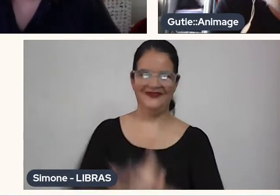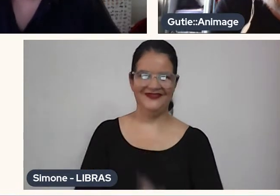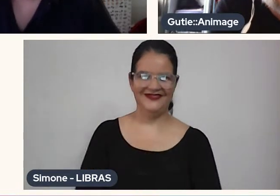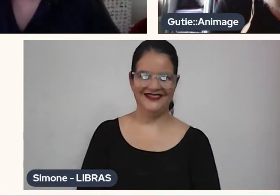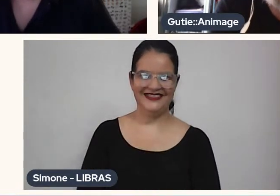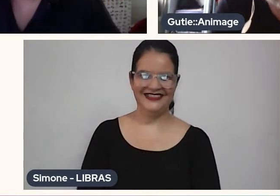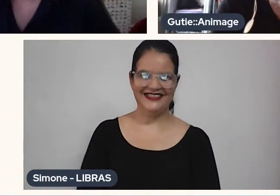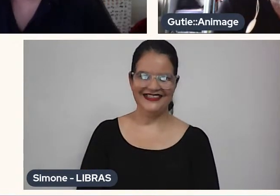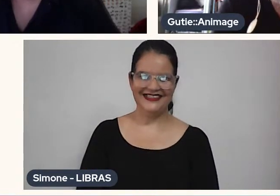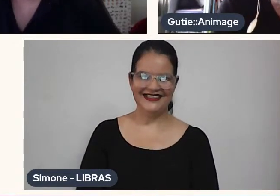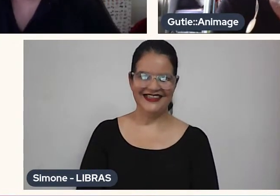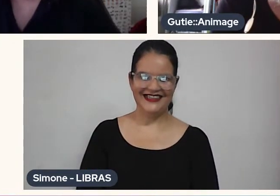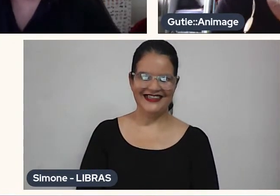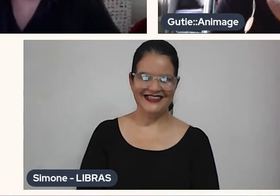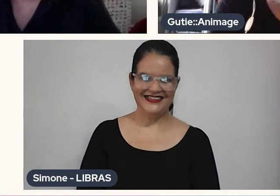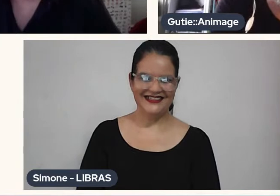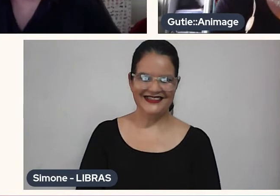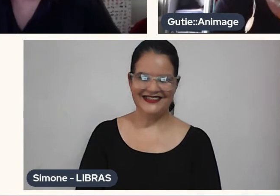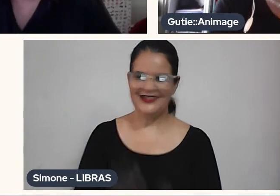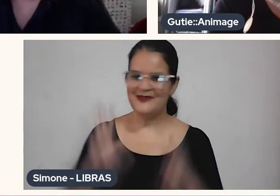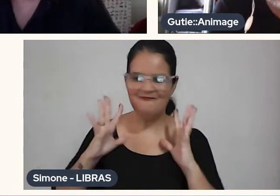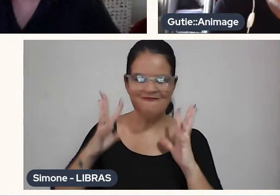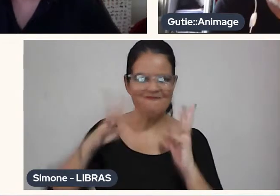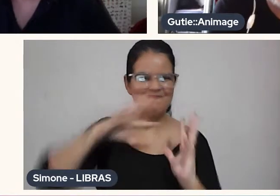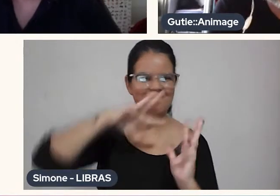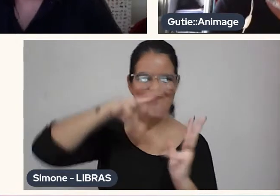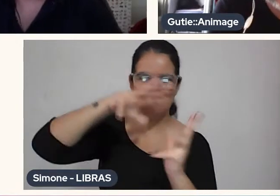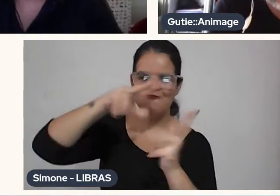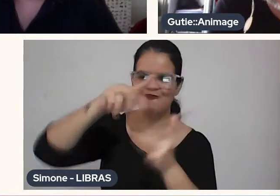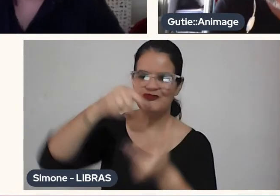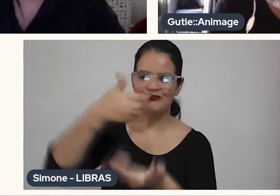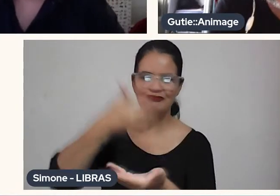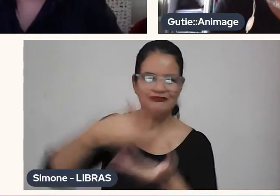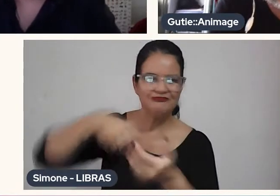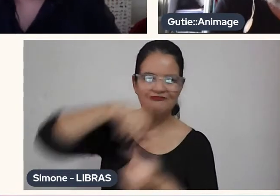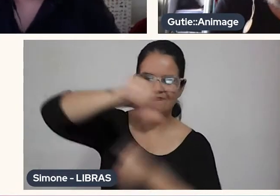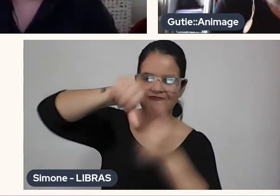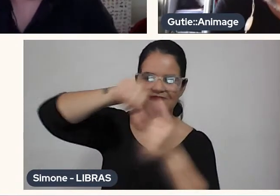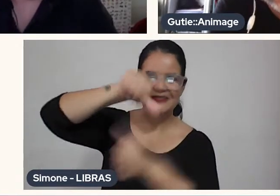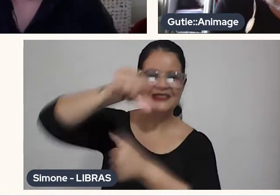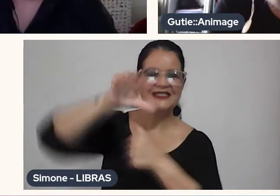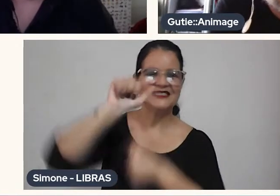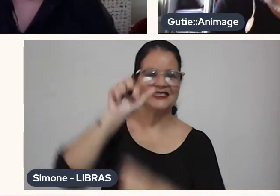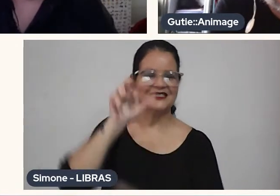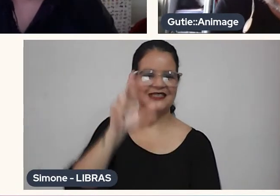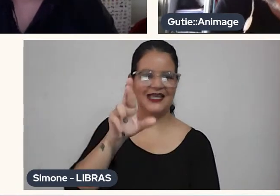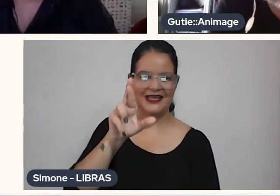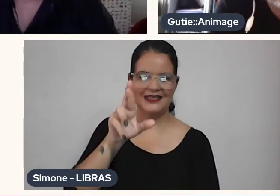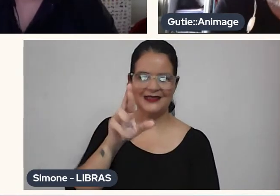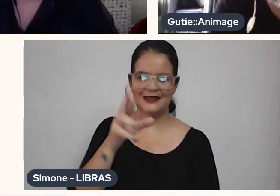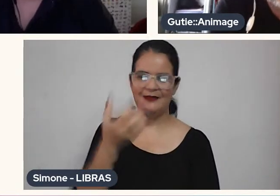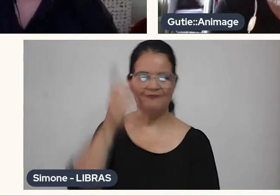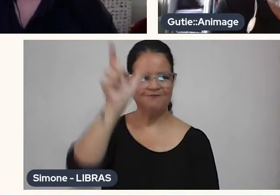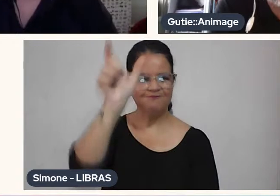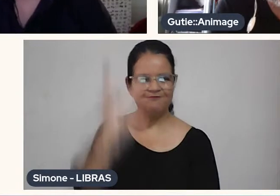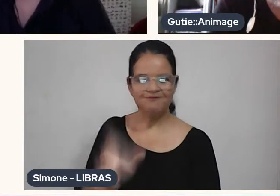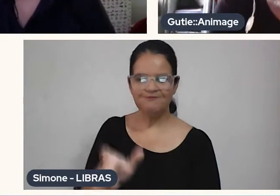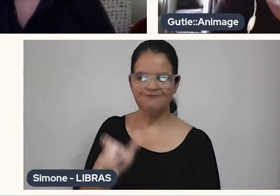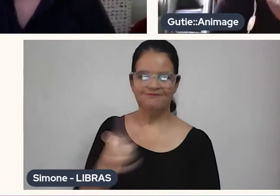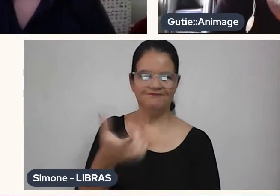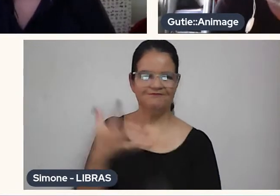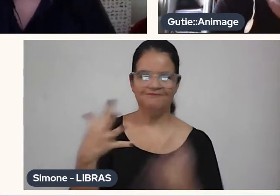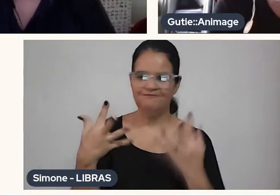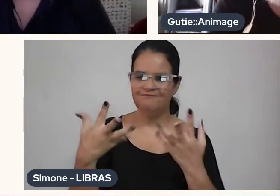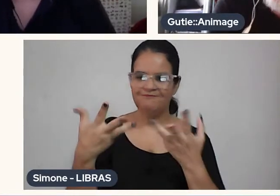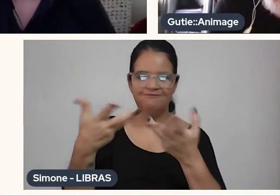roubando o prêmio de todo mundo, e César, grande profissional da